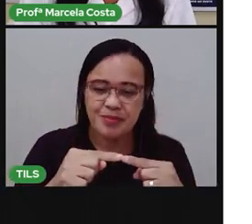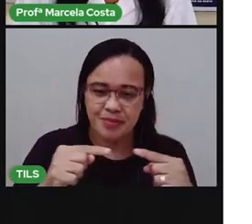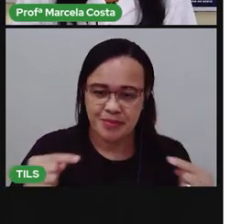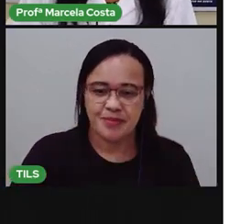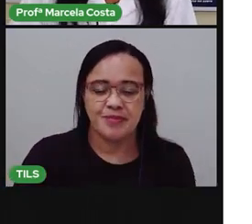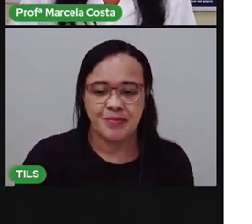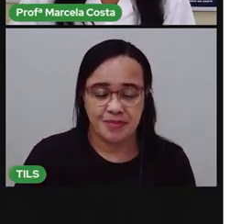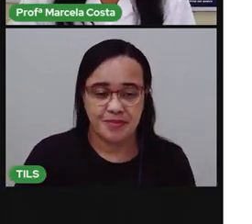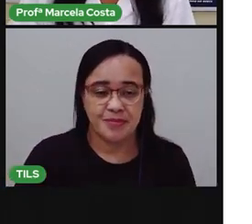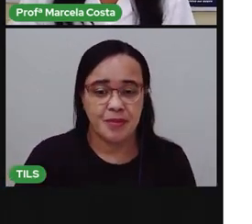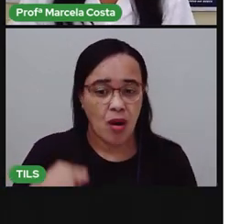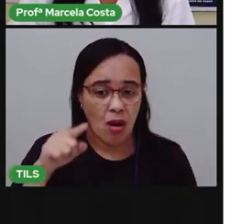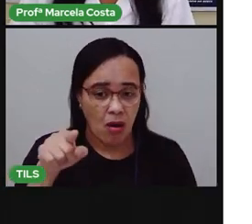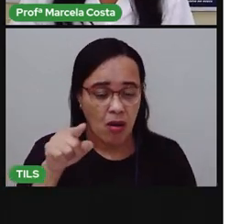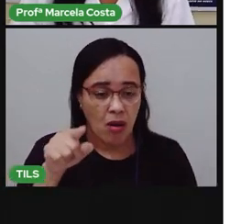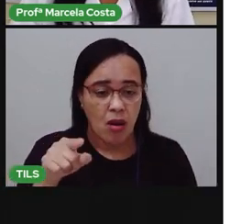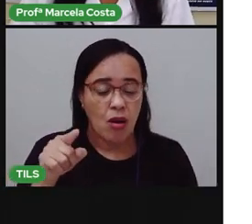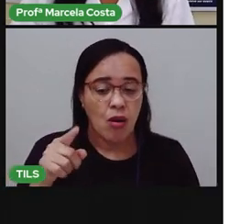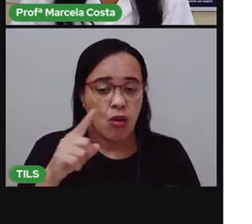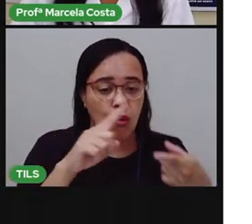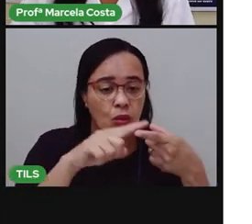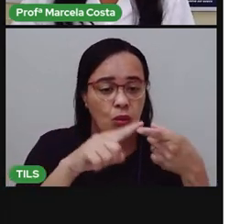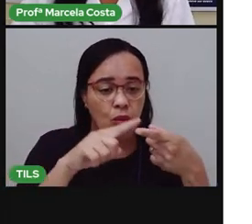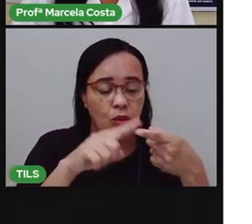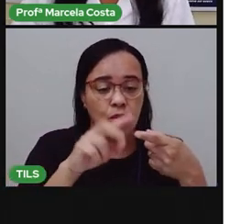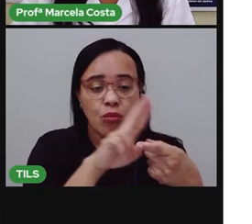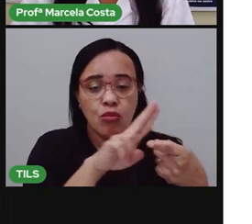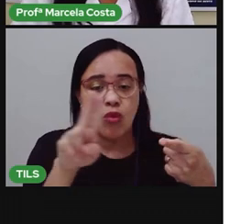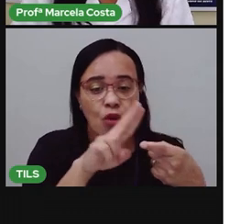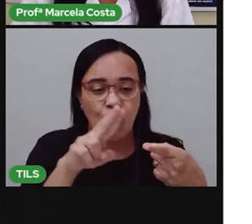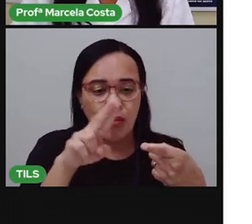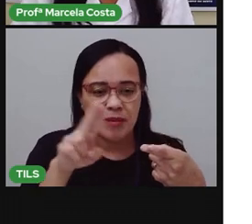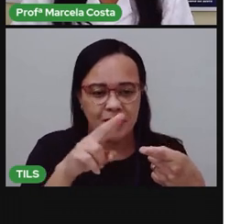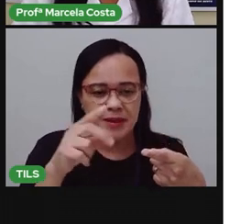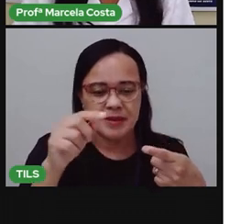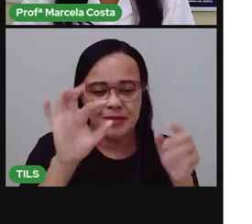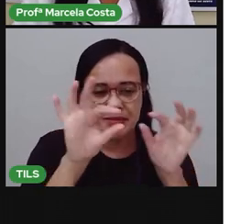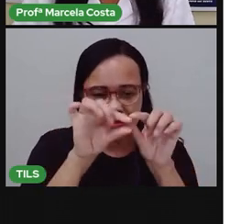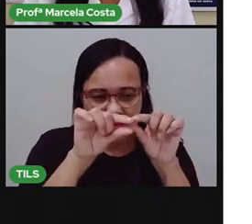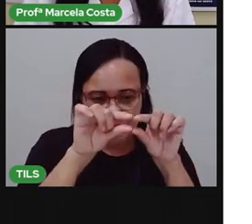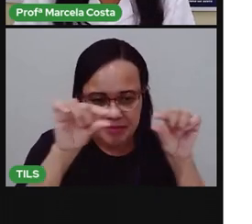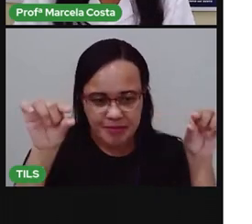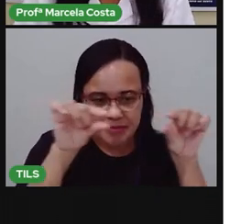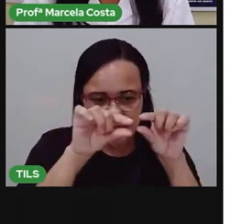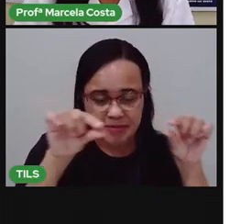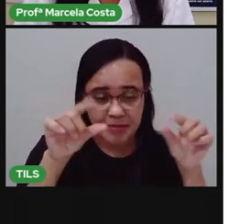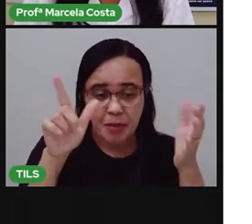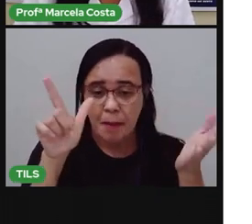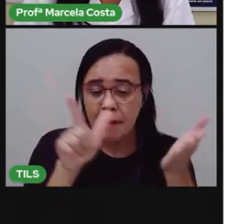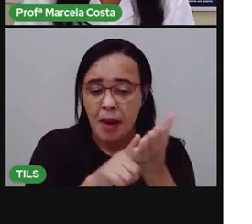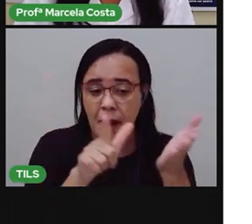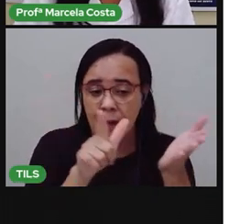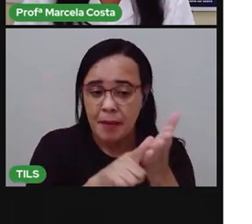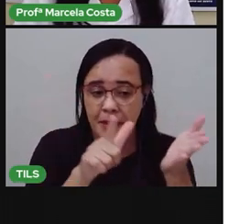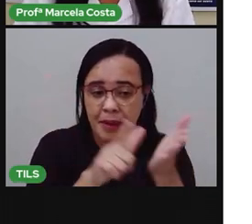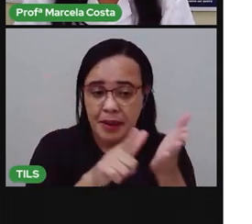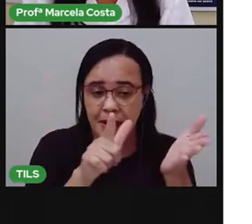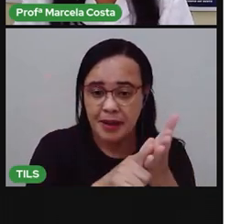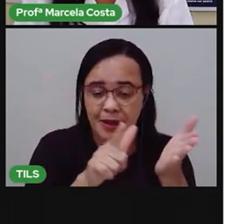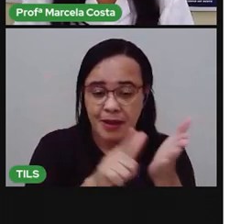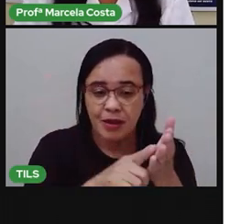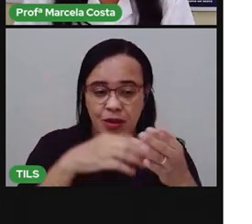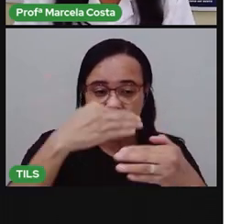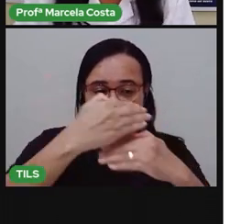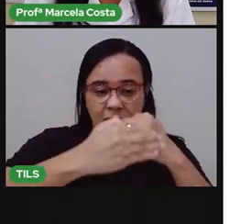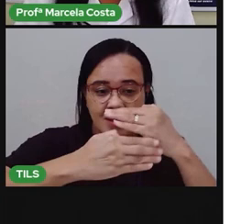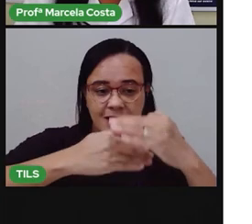Então, a gente vai ter papel higiênico. Ó. Mais uma